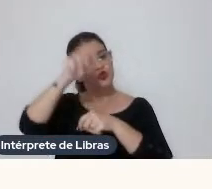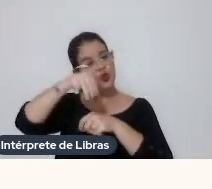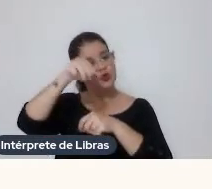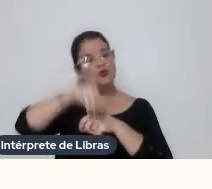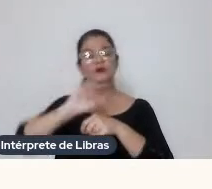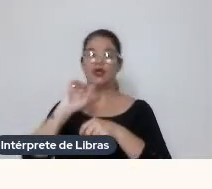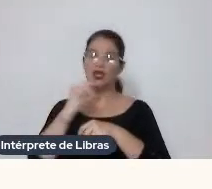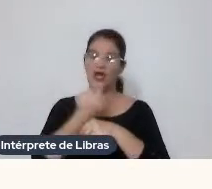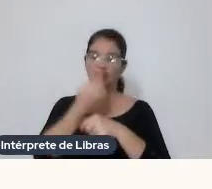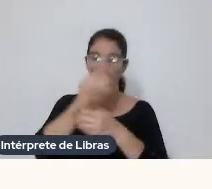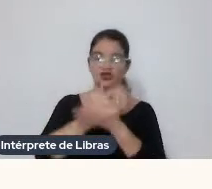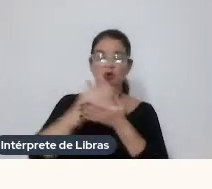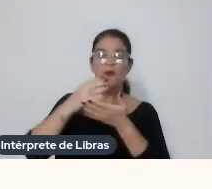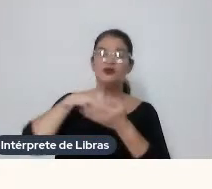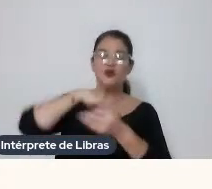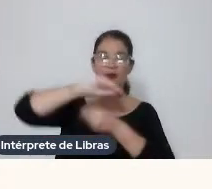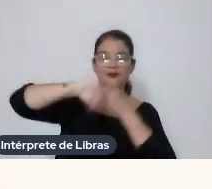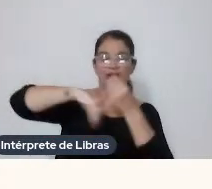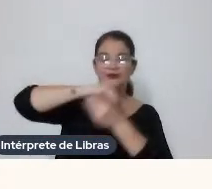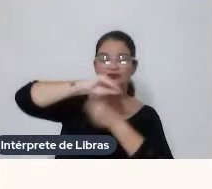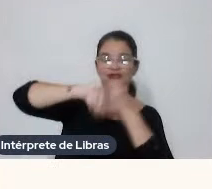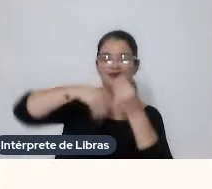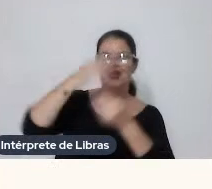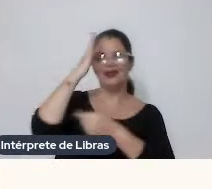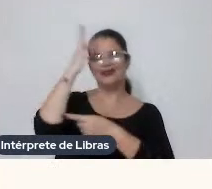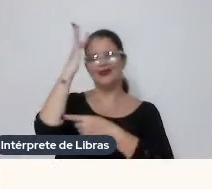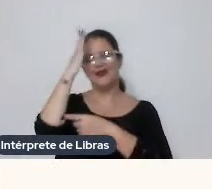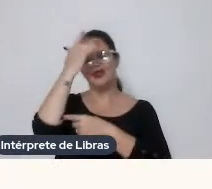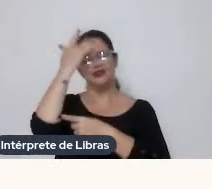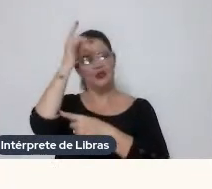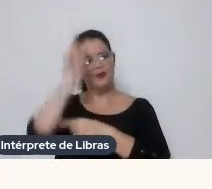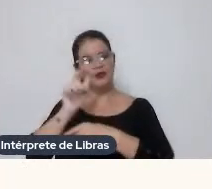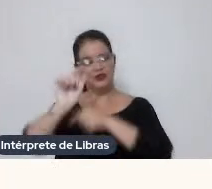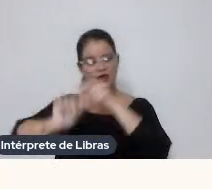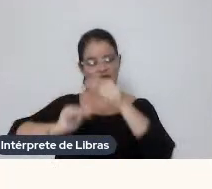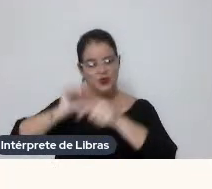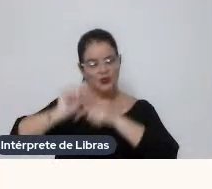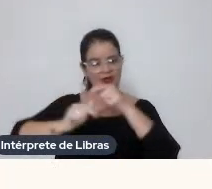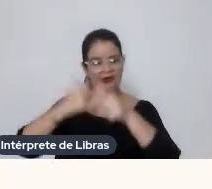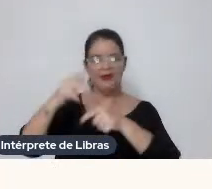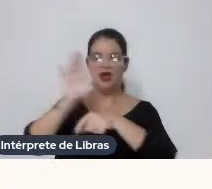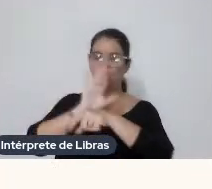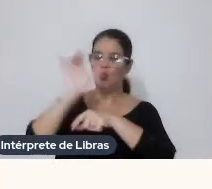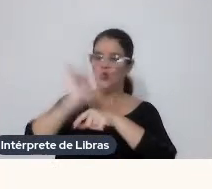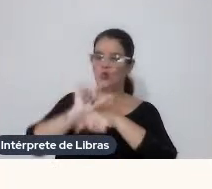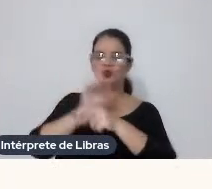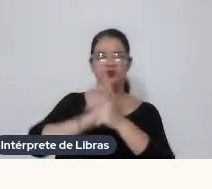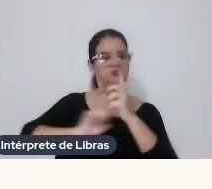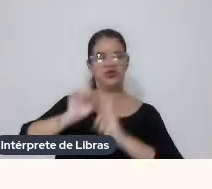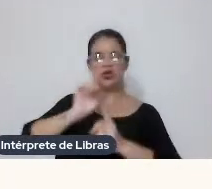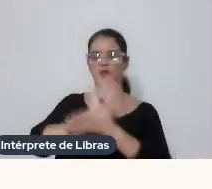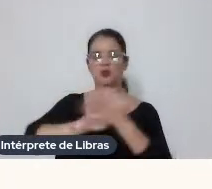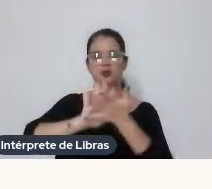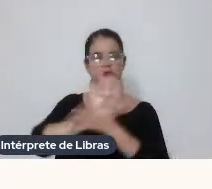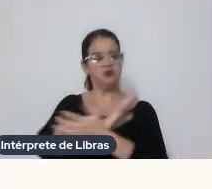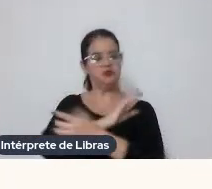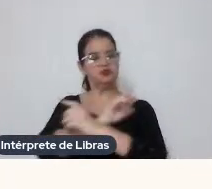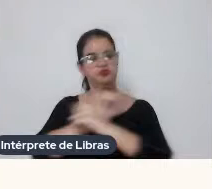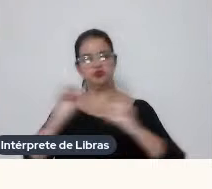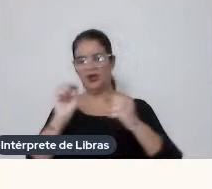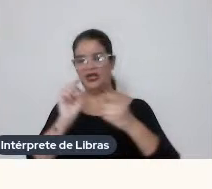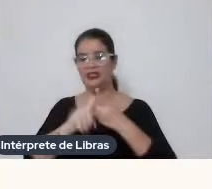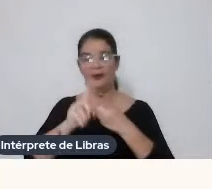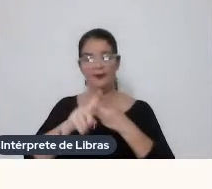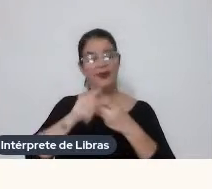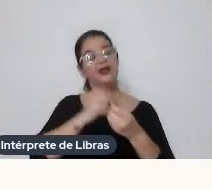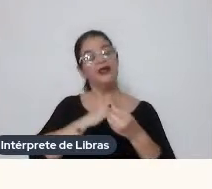gente Ficou mesclando Essas viagens Do personagem Com o trabalho dele Um curta Sem diálogo Também E que se